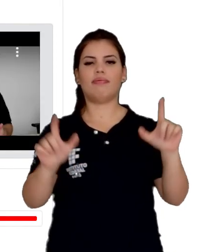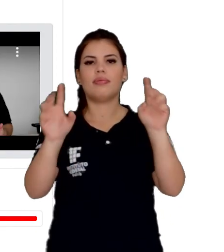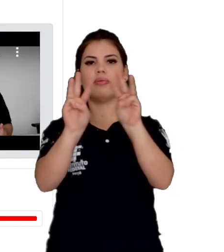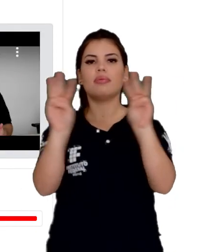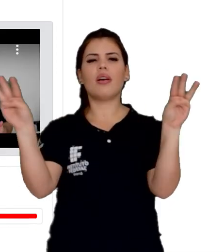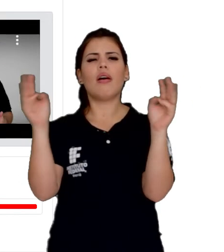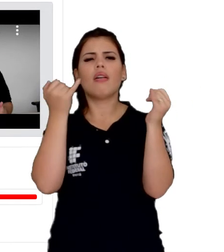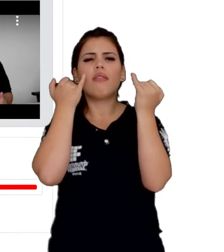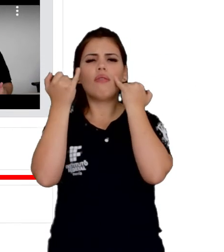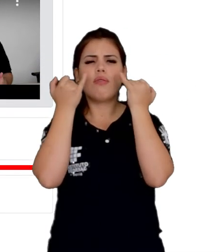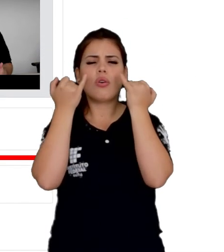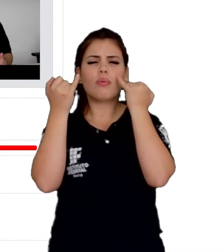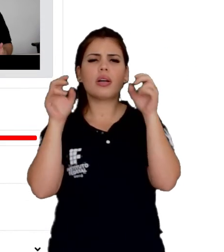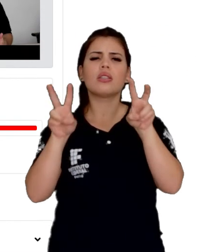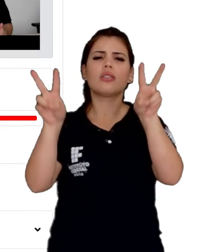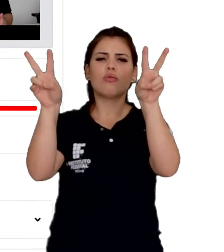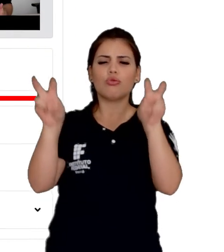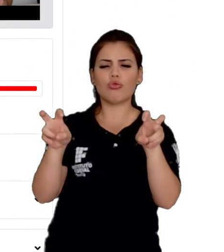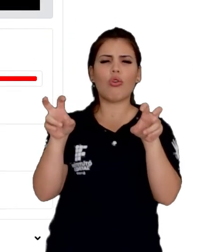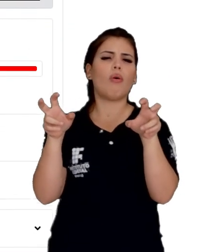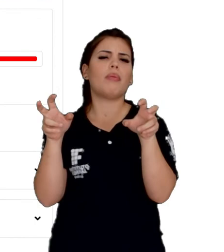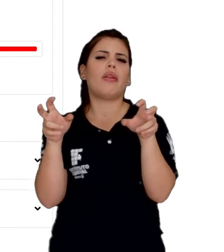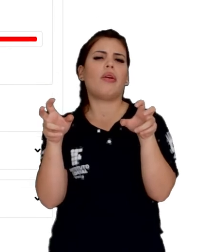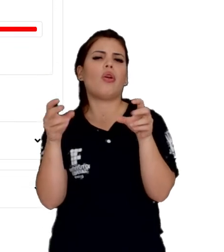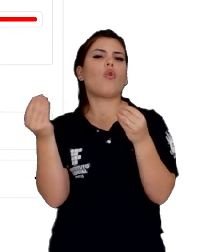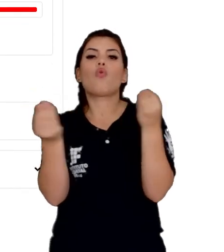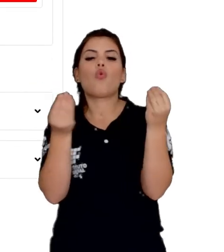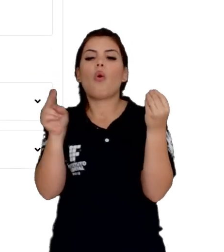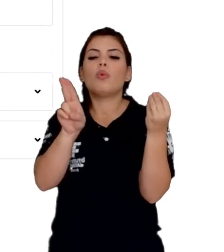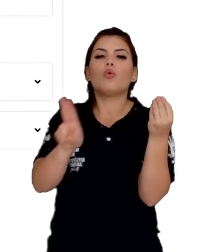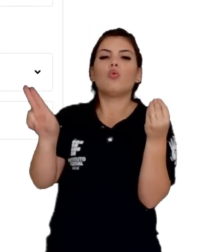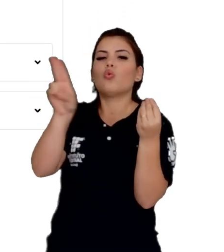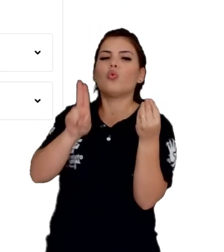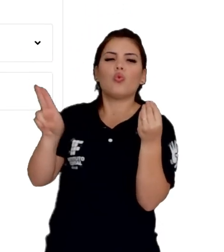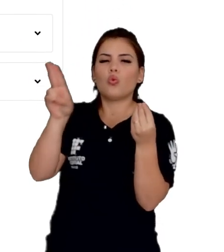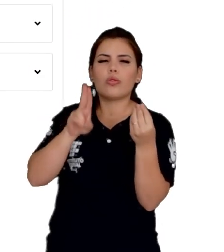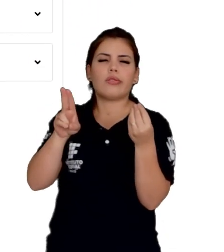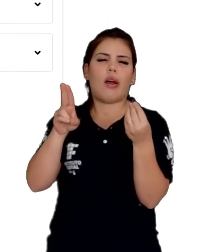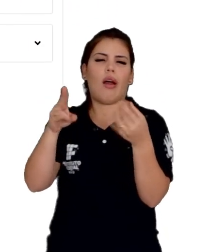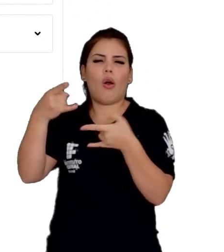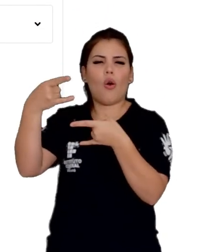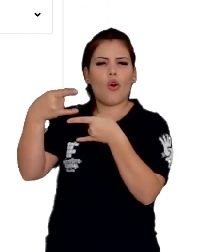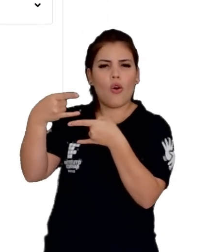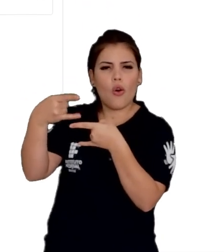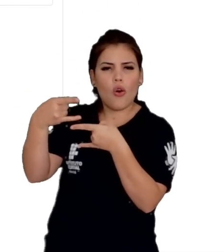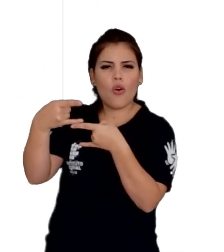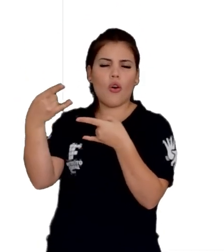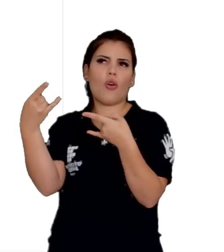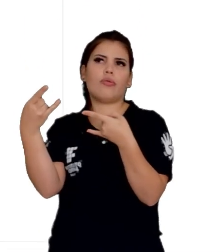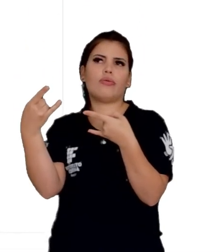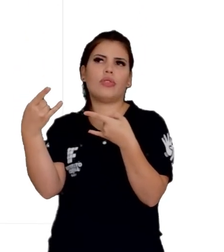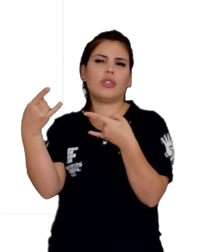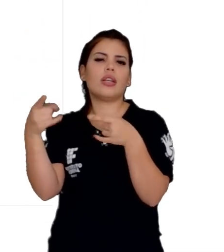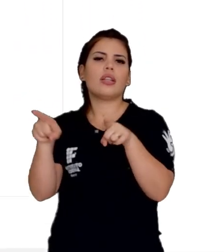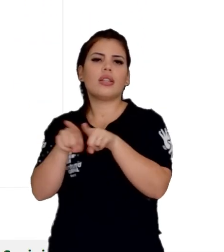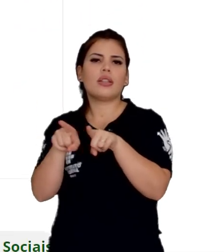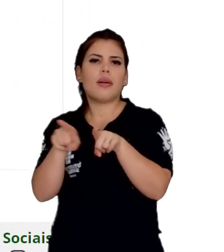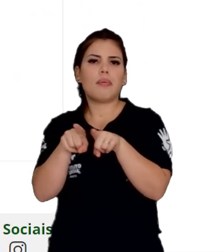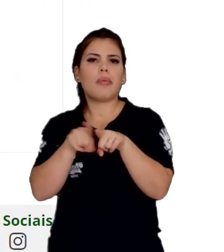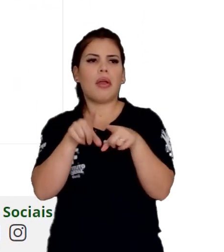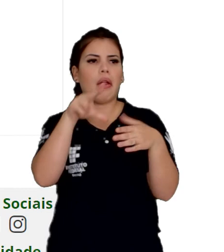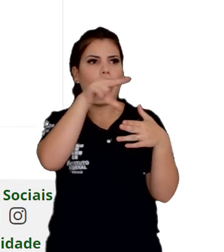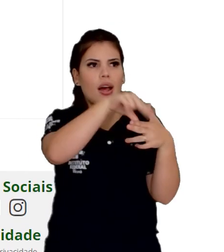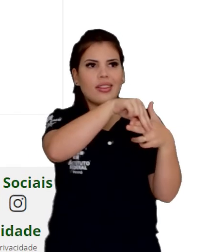relacionadas a esse processo. Tanto tutoriais de como utilizar o Office 365, também tutoriais de como